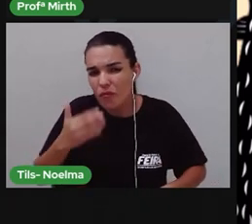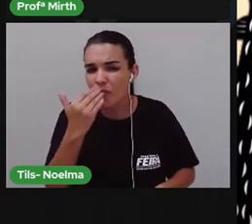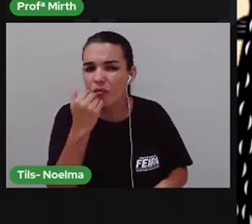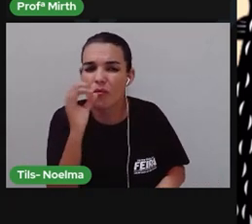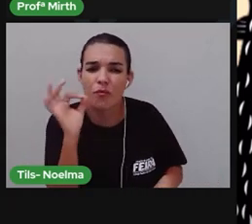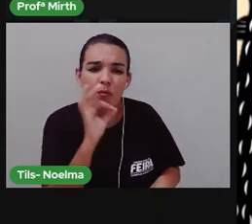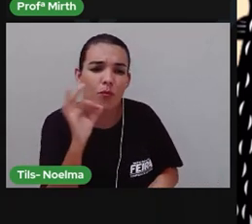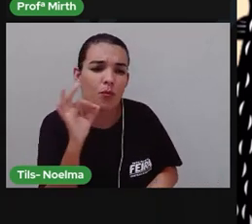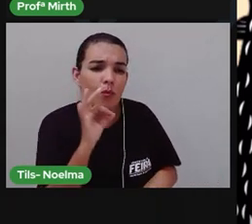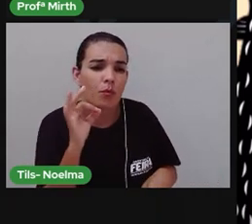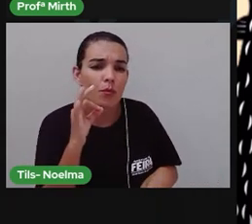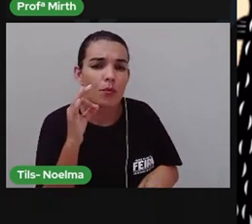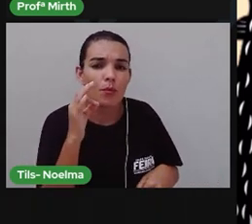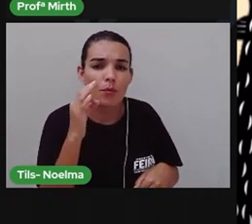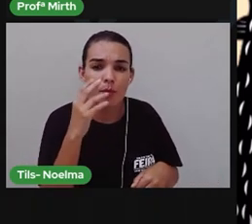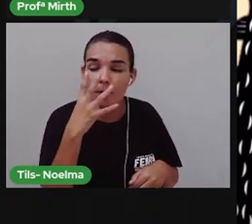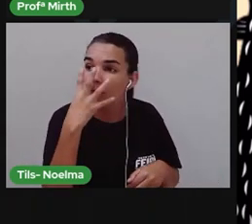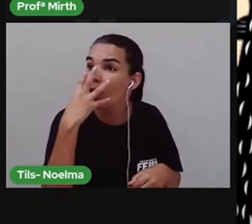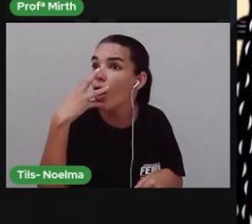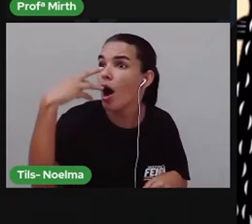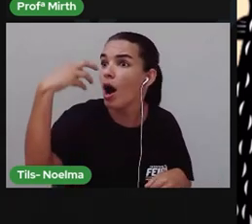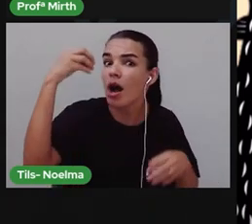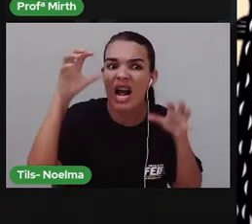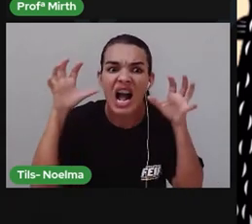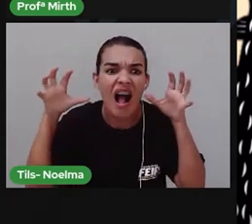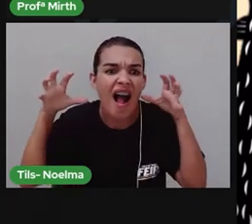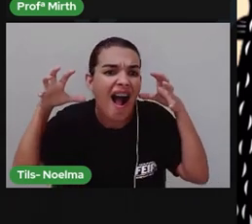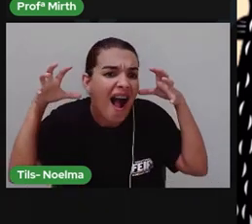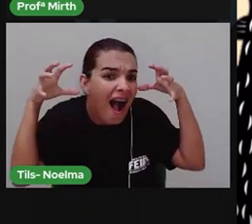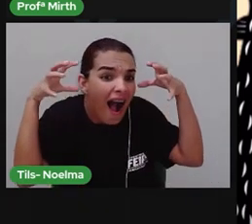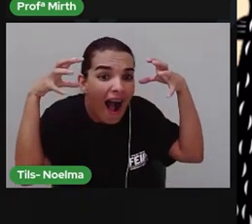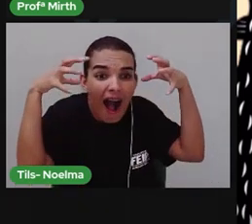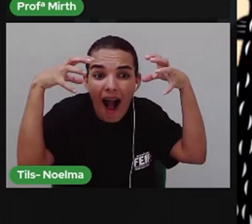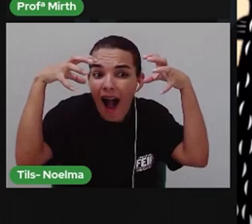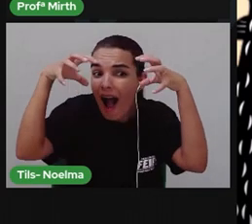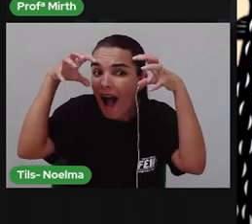Gloria Clubes omences assombração